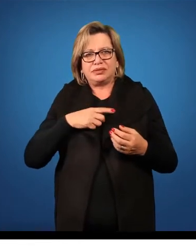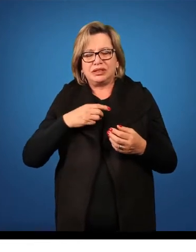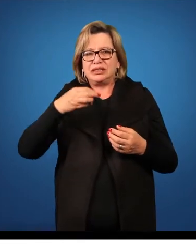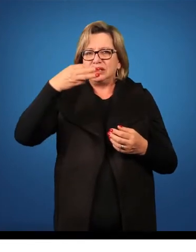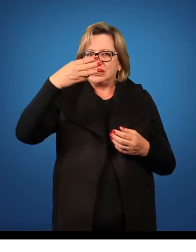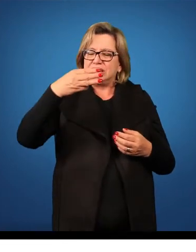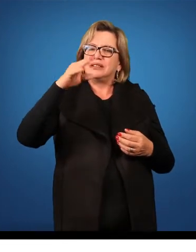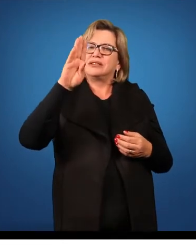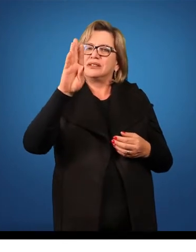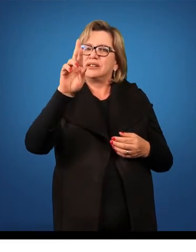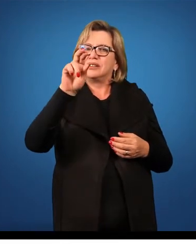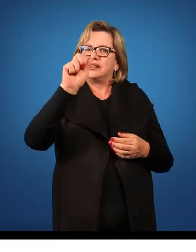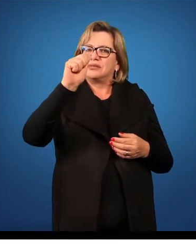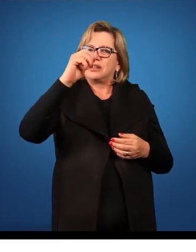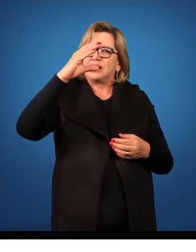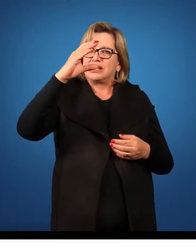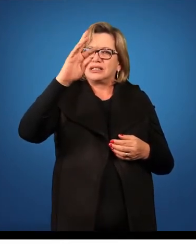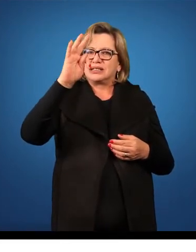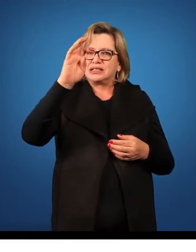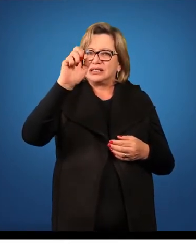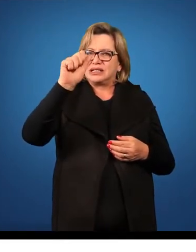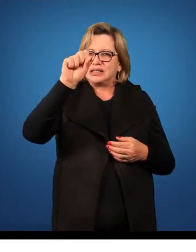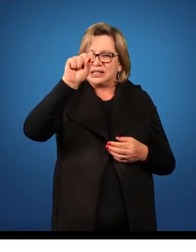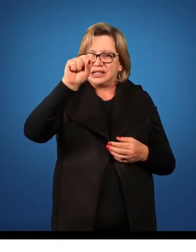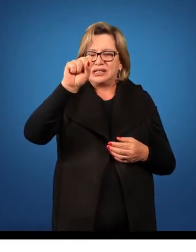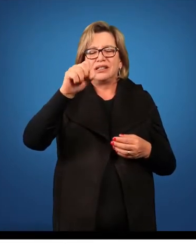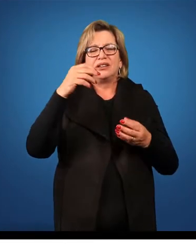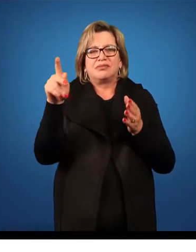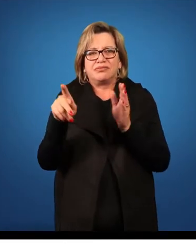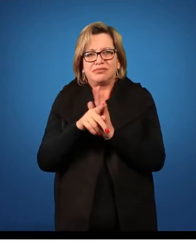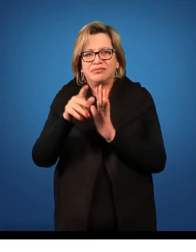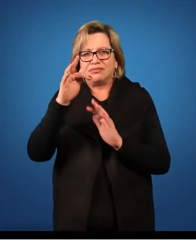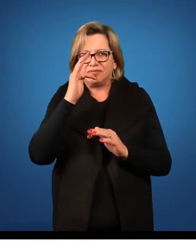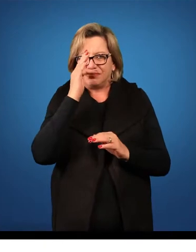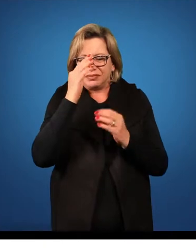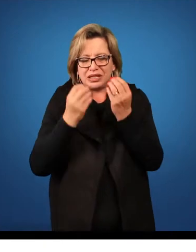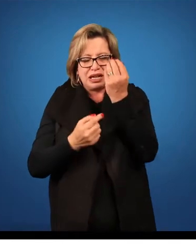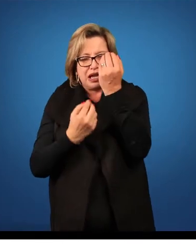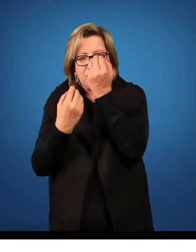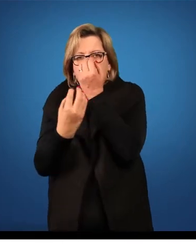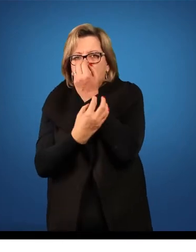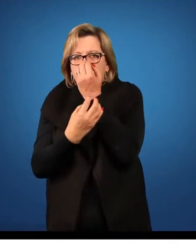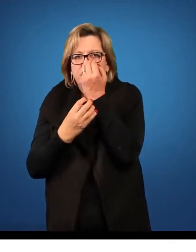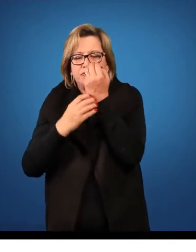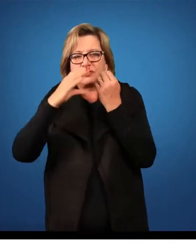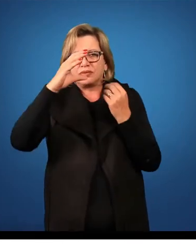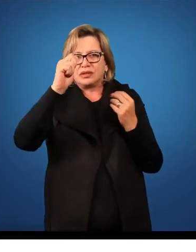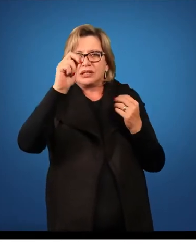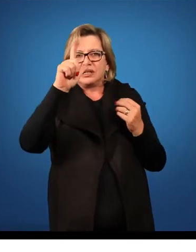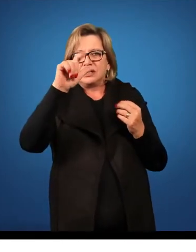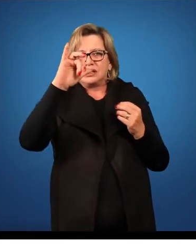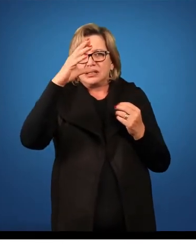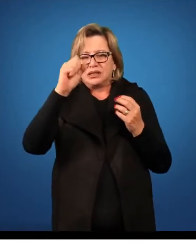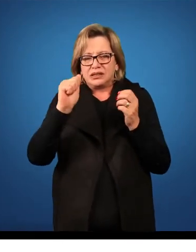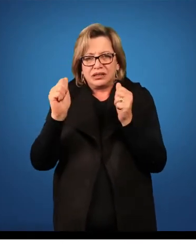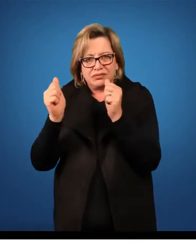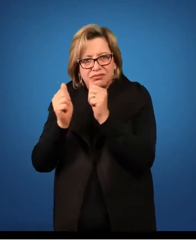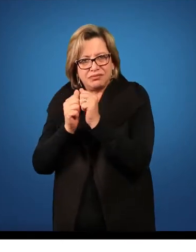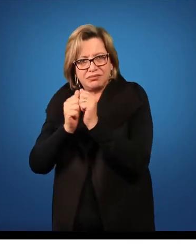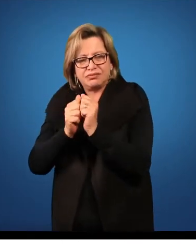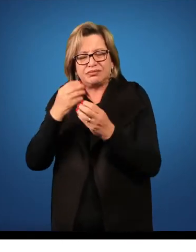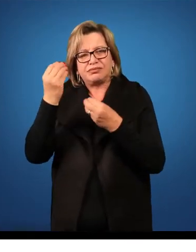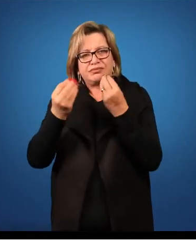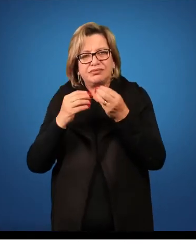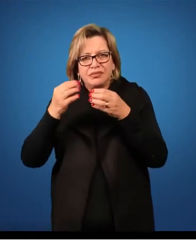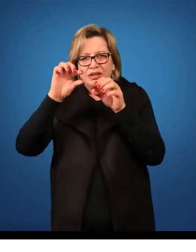brácteas que ocorrem na base da flor. O cálice é formado por cinco sépalas que são fusionadas, é gamosépalo, e